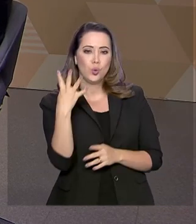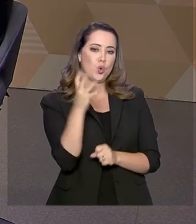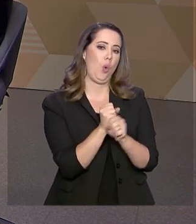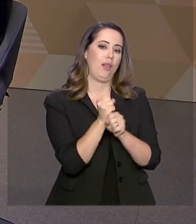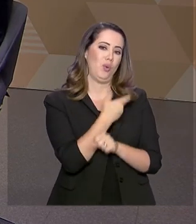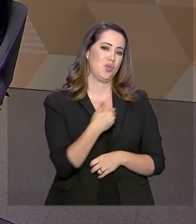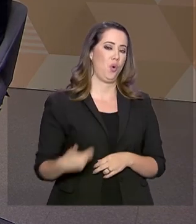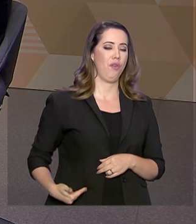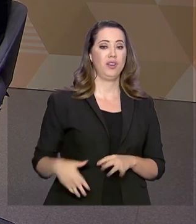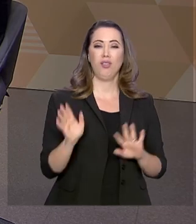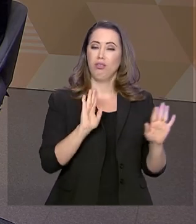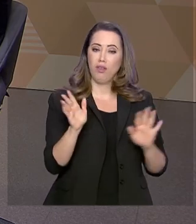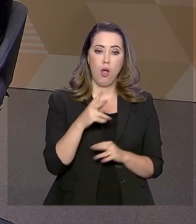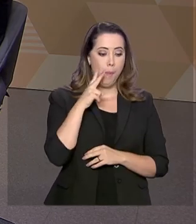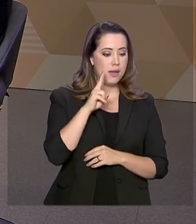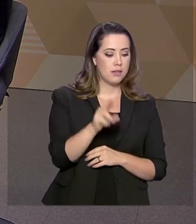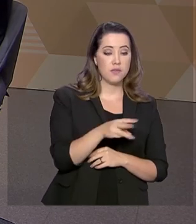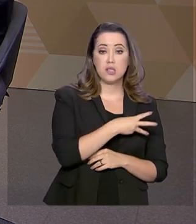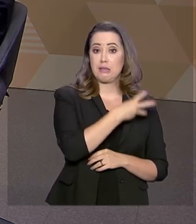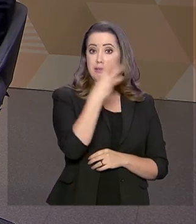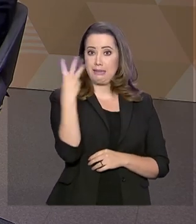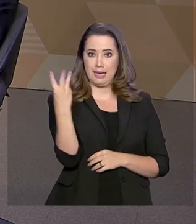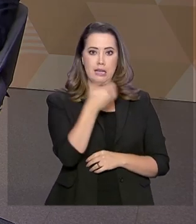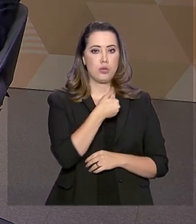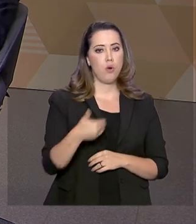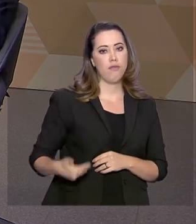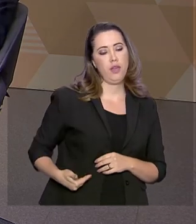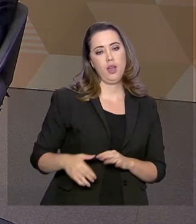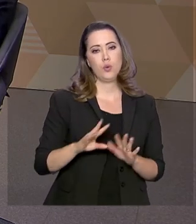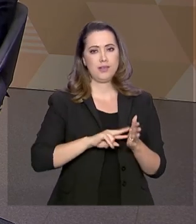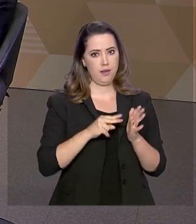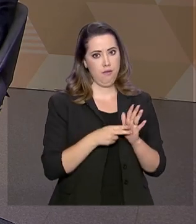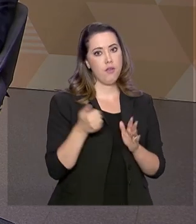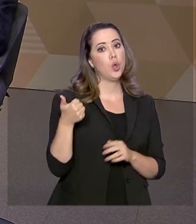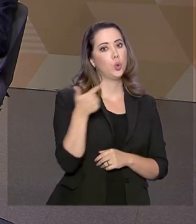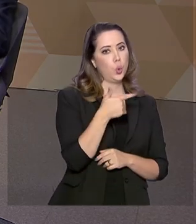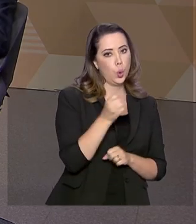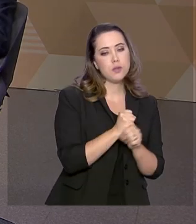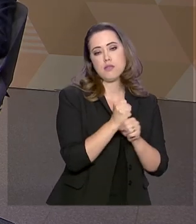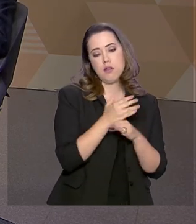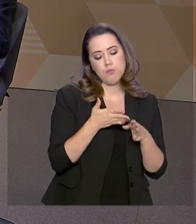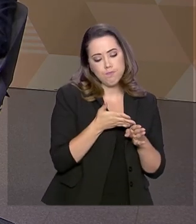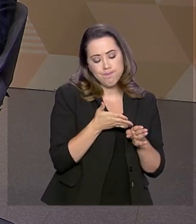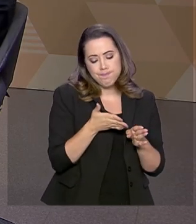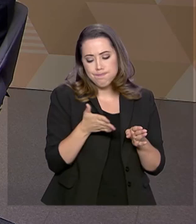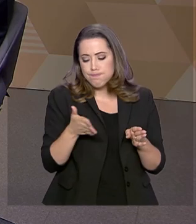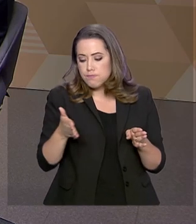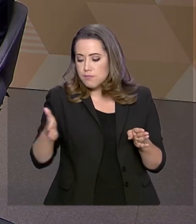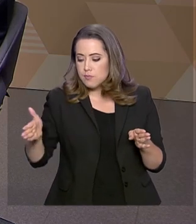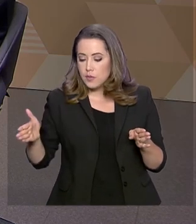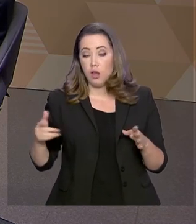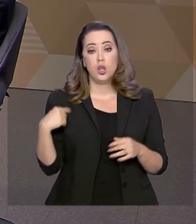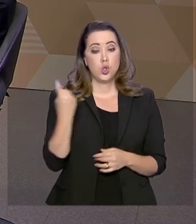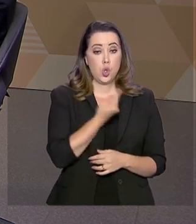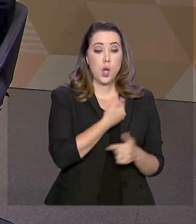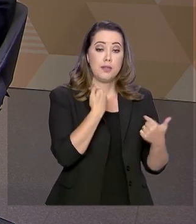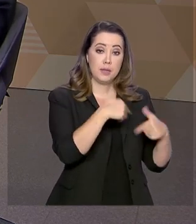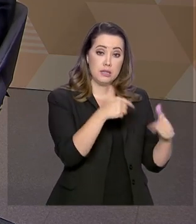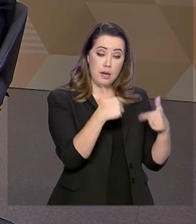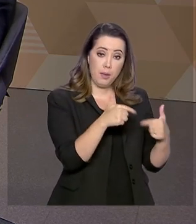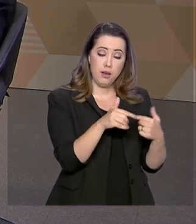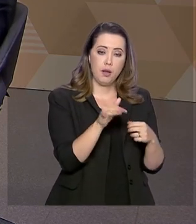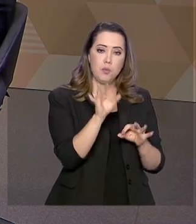ciclo de três governos, ou seja, de 12 anos. E estamos trabalhando de forma sistêmica os planejamentos